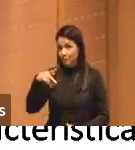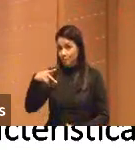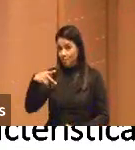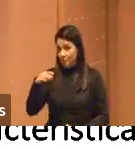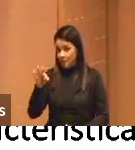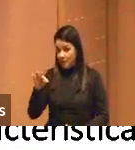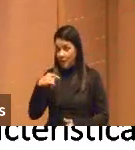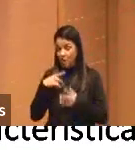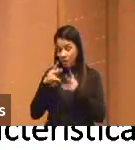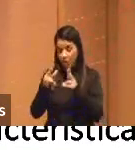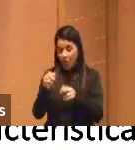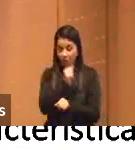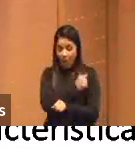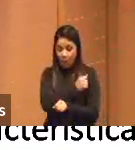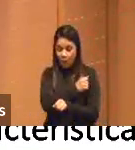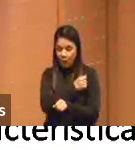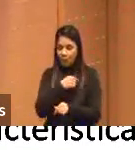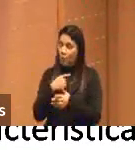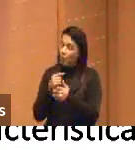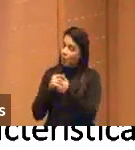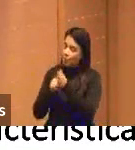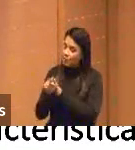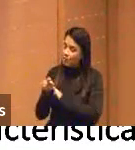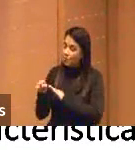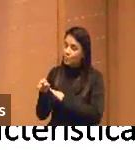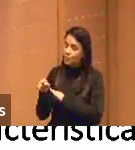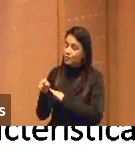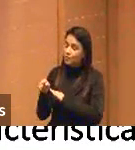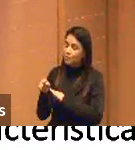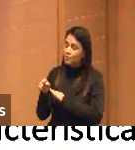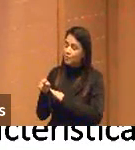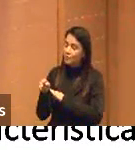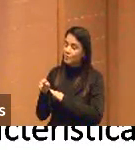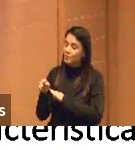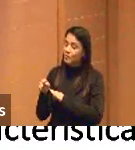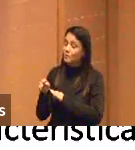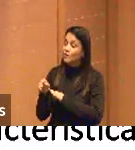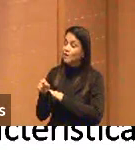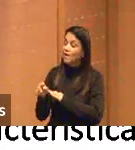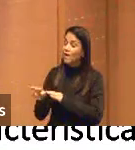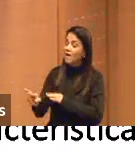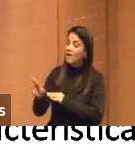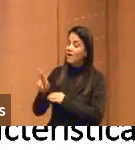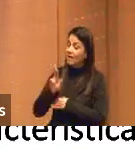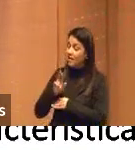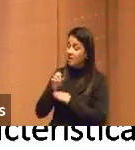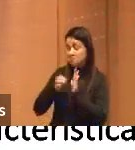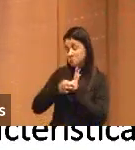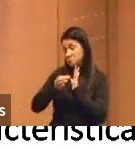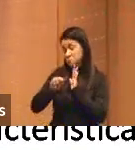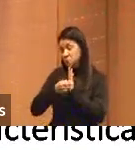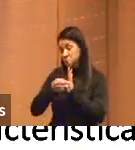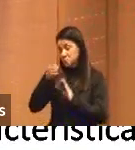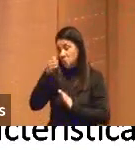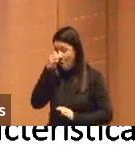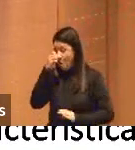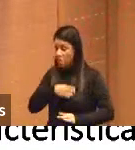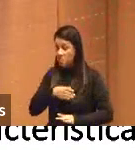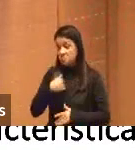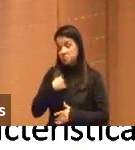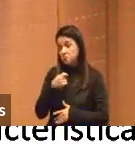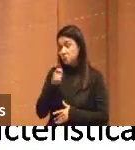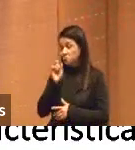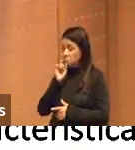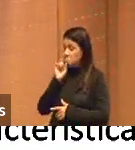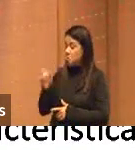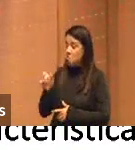E aí, em vez de eu perguntar para a turma, eu, às vezes, pergunto para o JTGPT e a vantagem é que eu posso criticar sem ofendê-lo. Ele não fica nem um